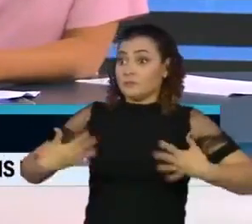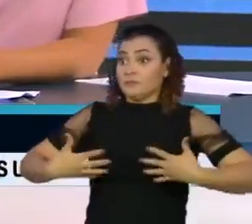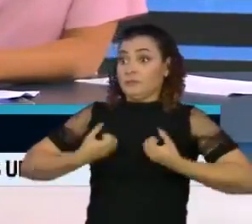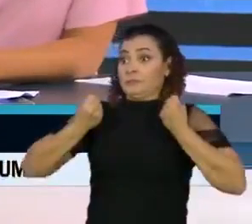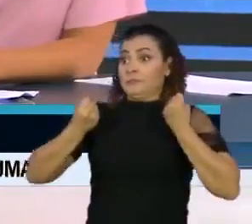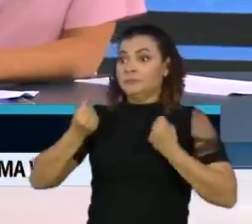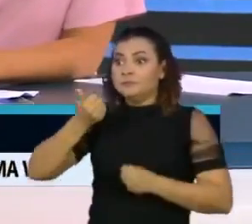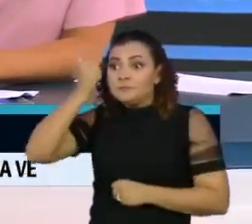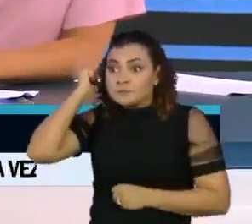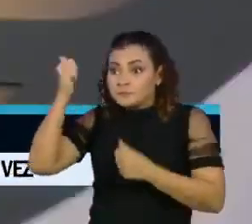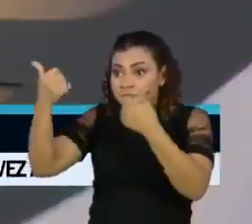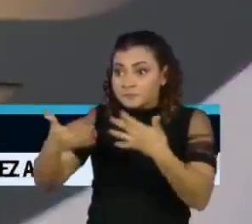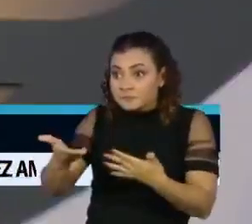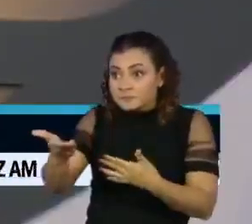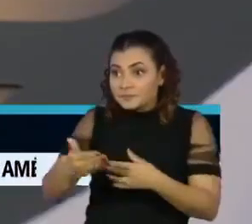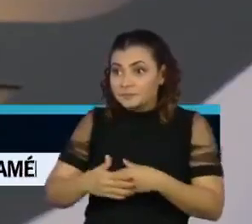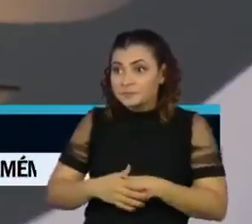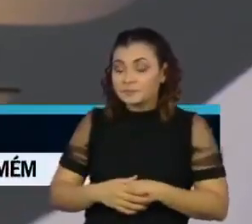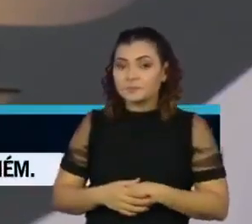Mascovas.